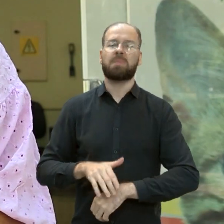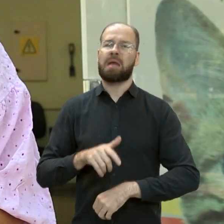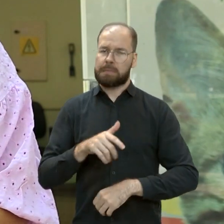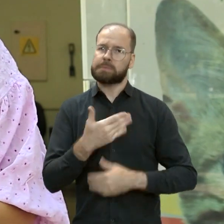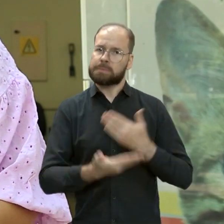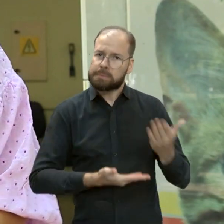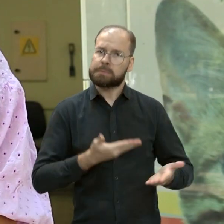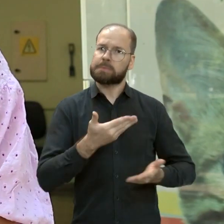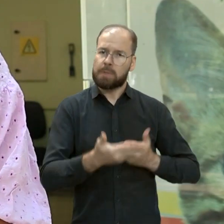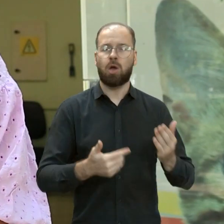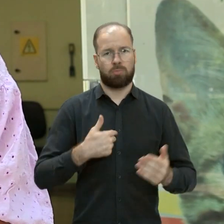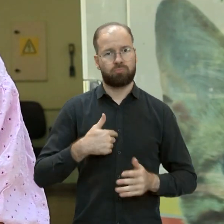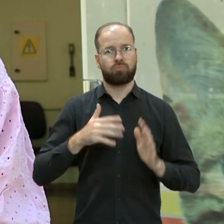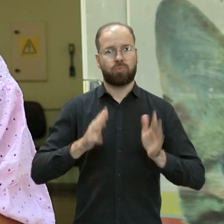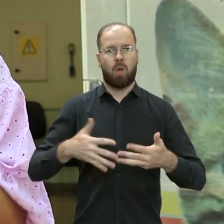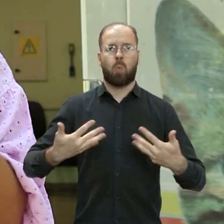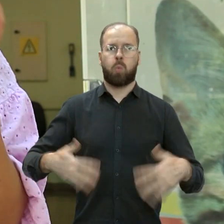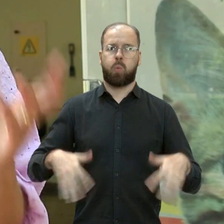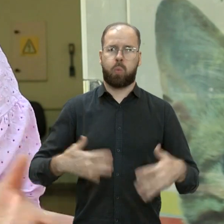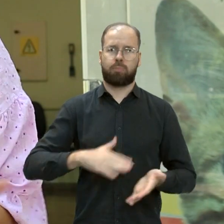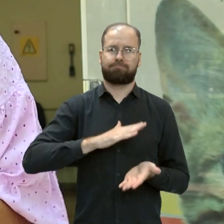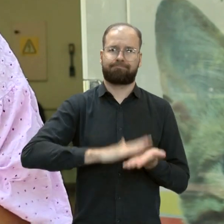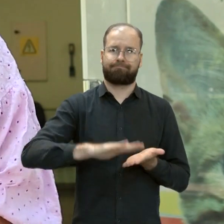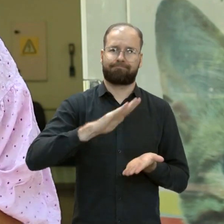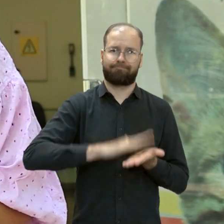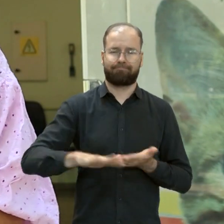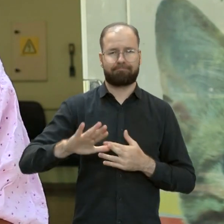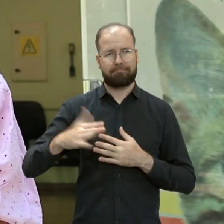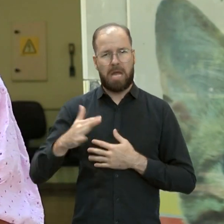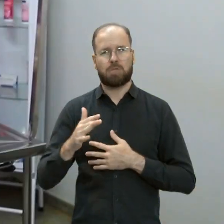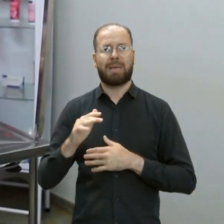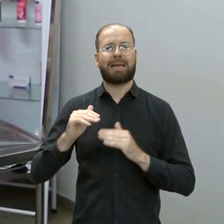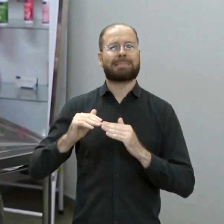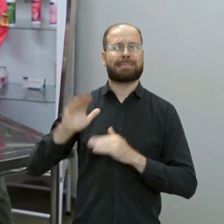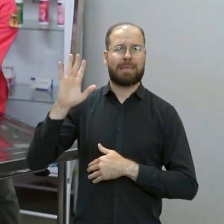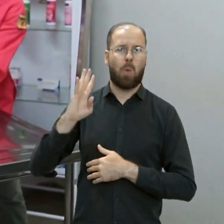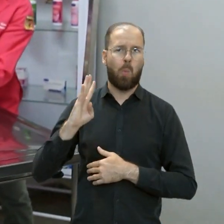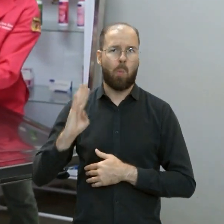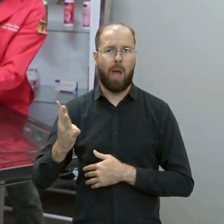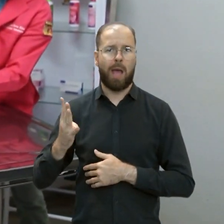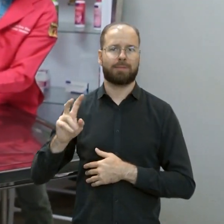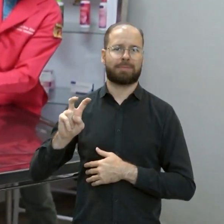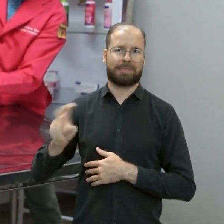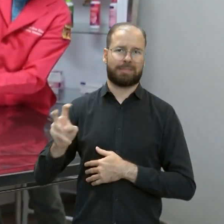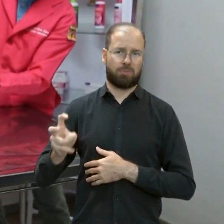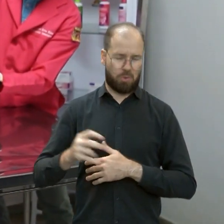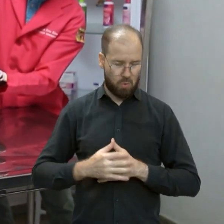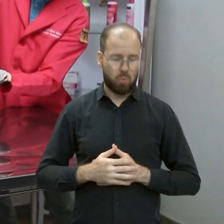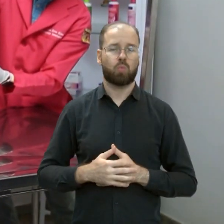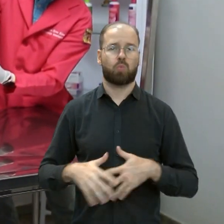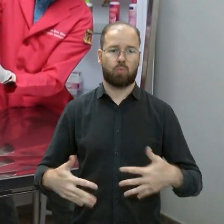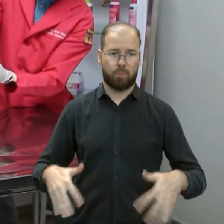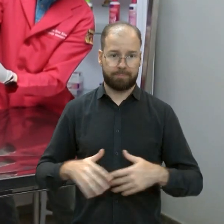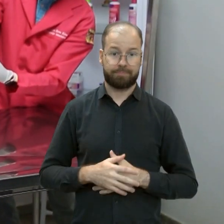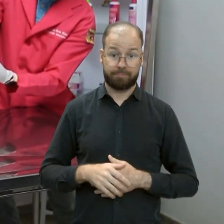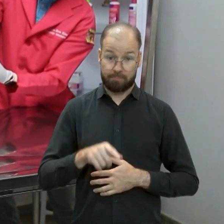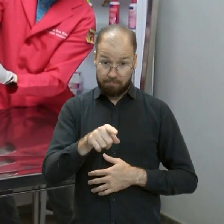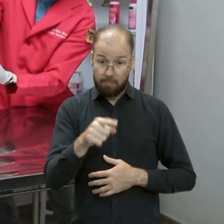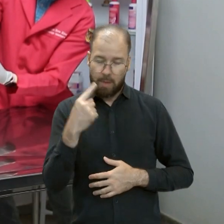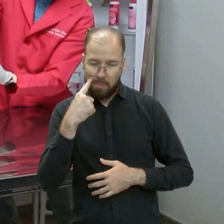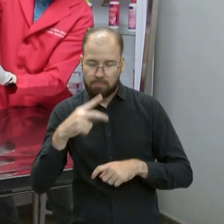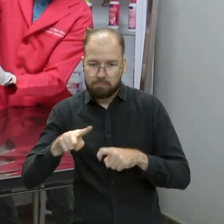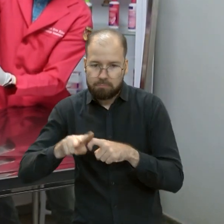eu tive uns graços muito grandes. Pode colocar aí uns 5 mil, 4 mil reais. Neste primeiro contato, o médico veterinário